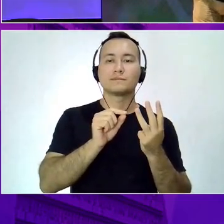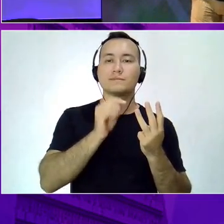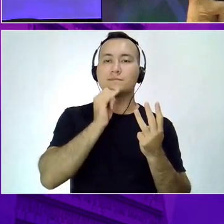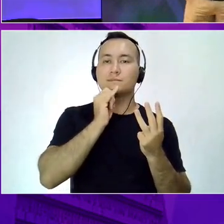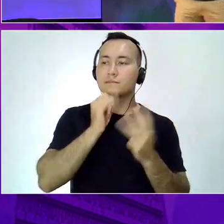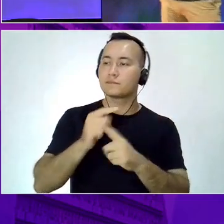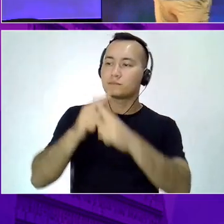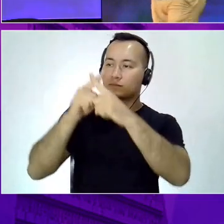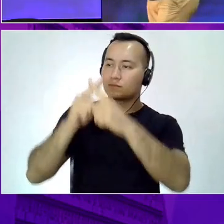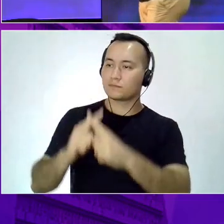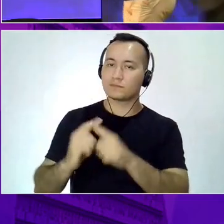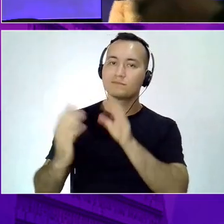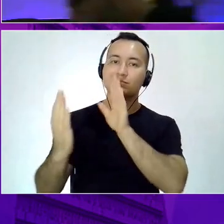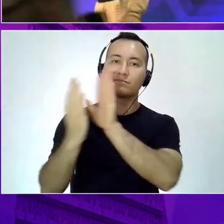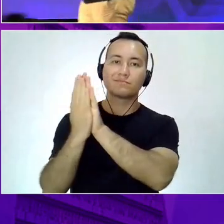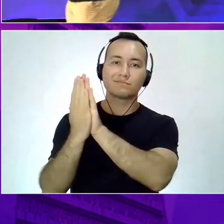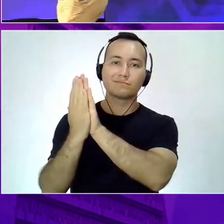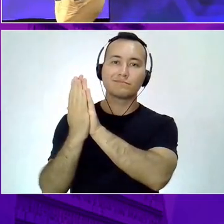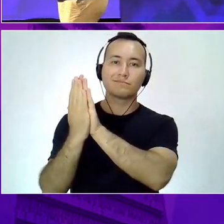calmo agora. Estou bem mais tranquilo.